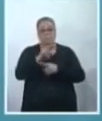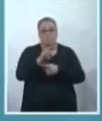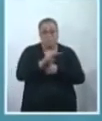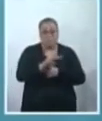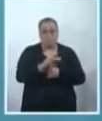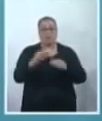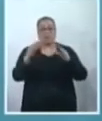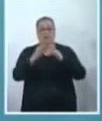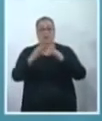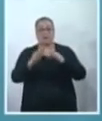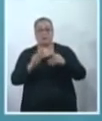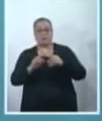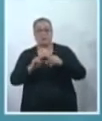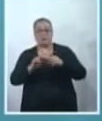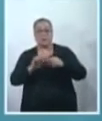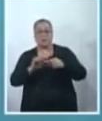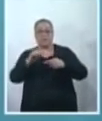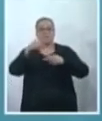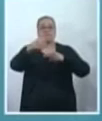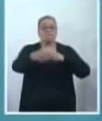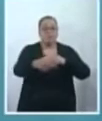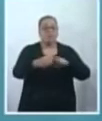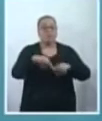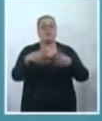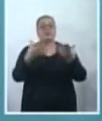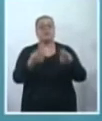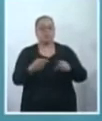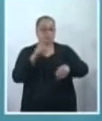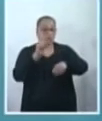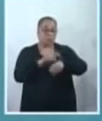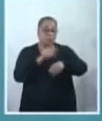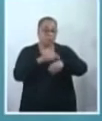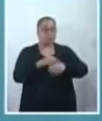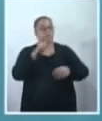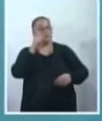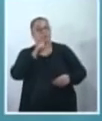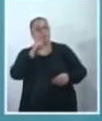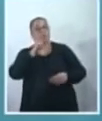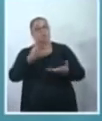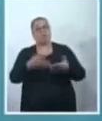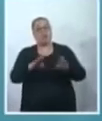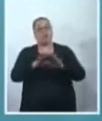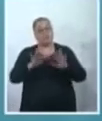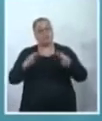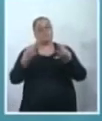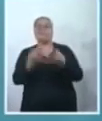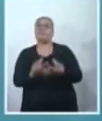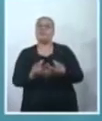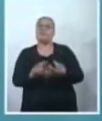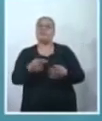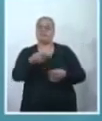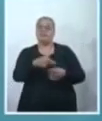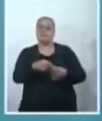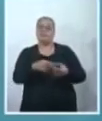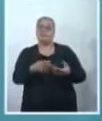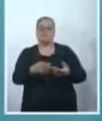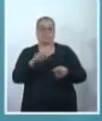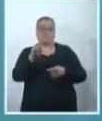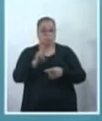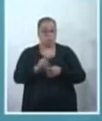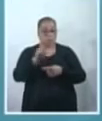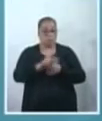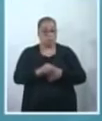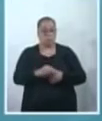Casa Travessia, para acolher, em determinado período, as mulheres e as suas famílias, para gerar ali, né,